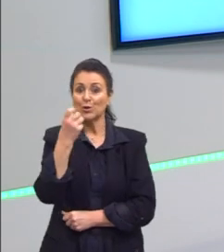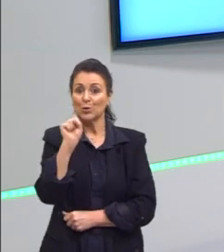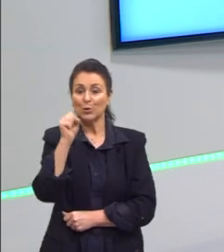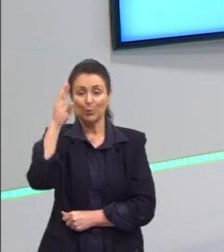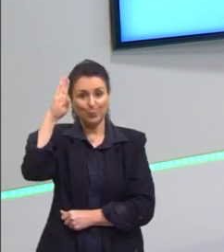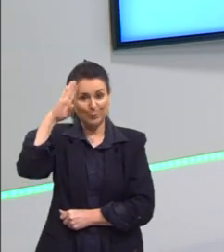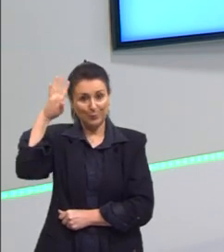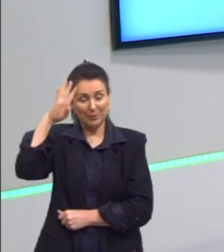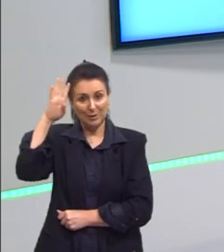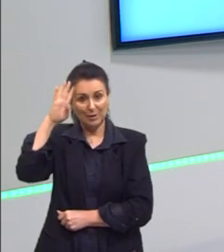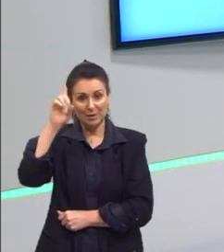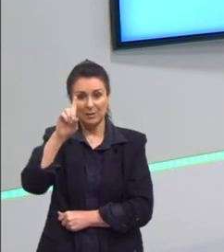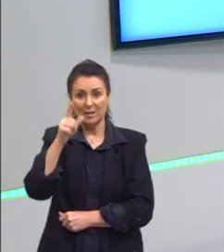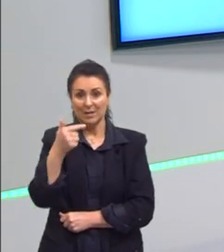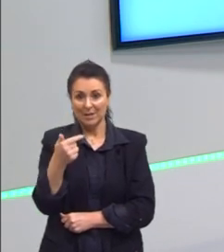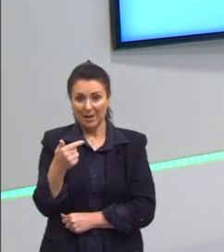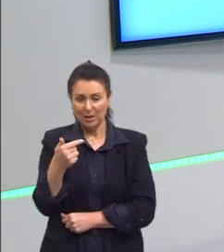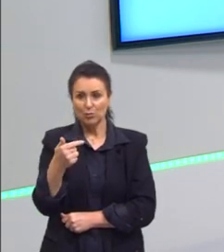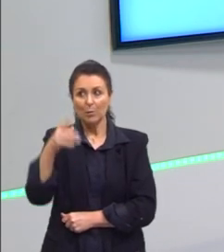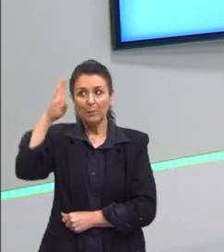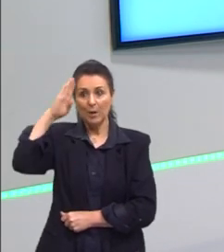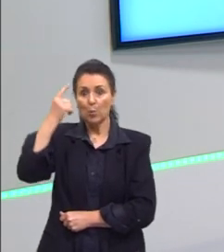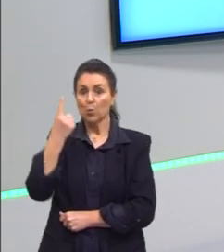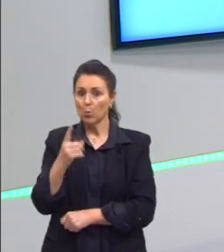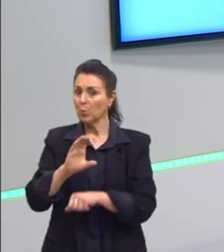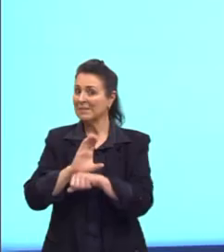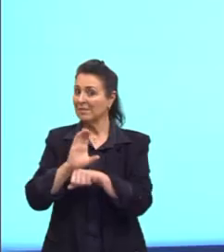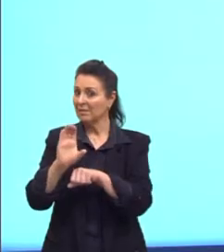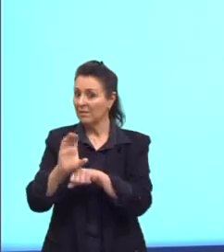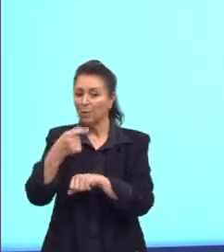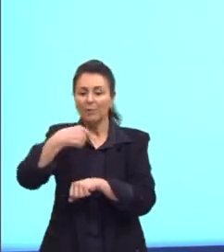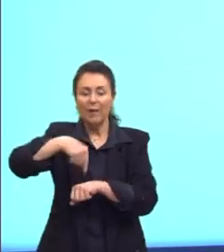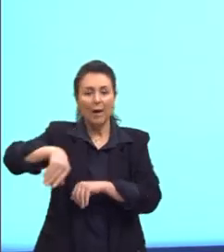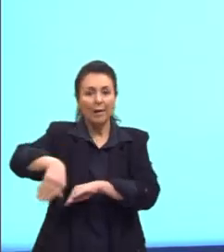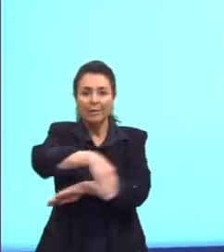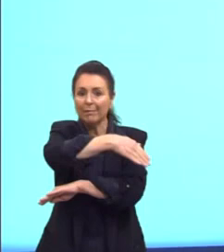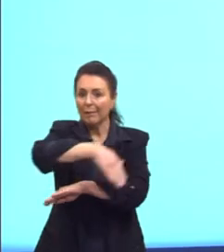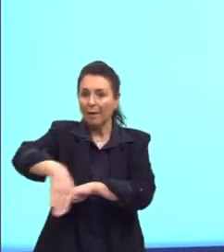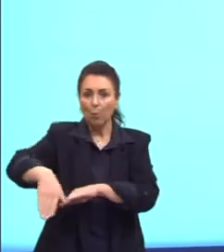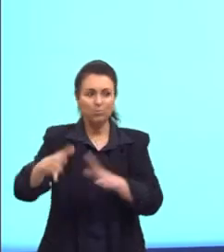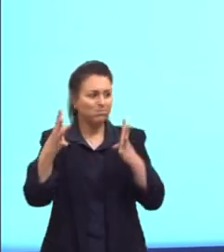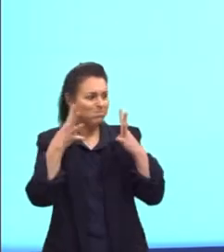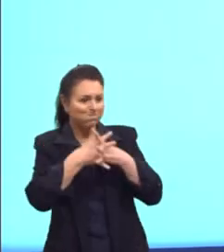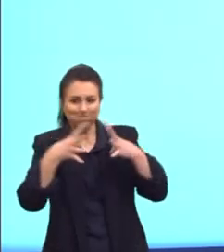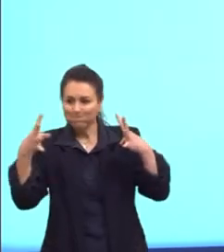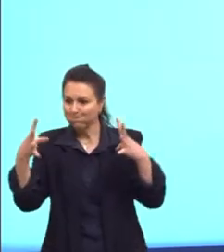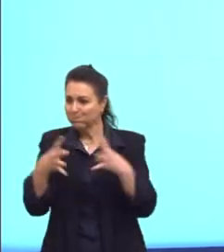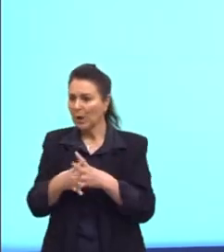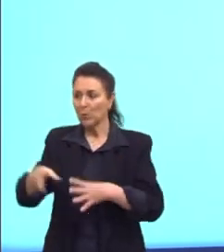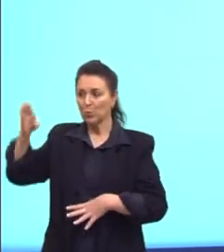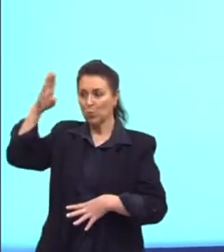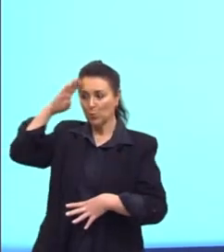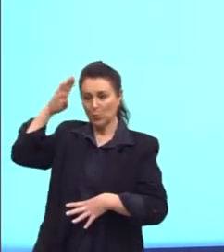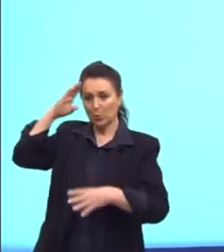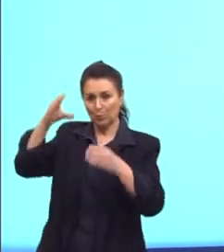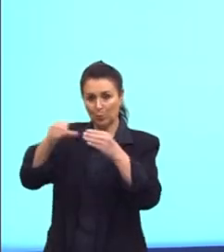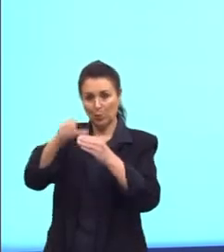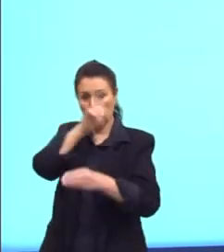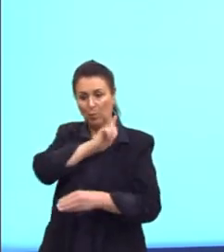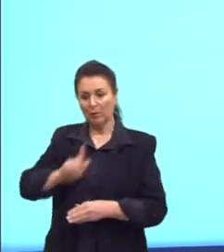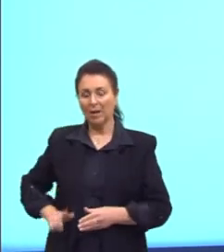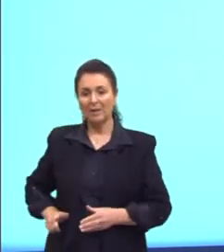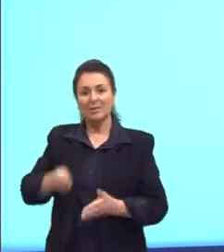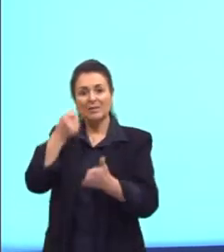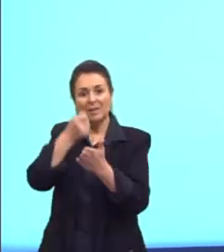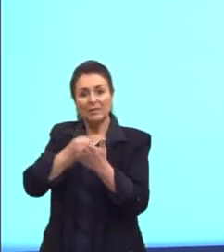na verdade, 17 militares e um civil, que saem pela rua em conflito com tropas do governo, tentando destituir